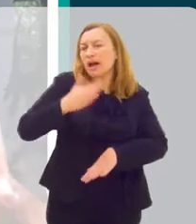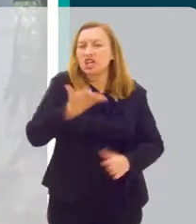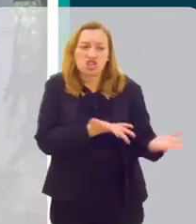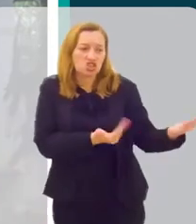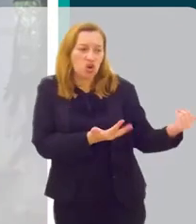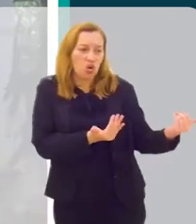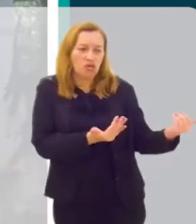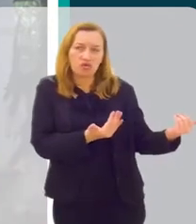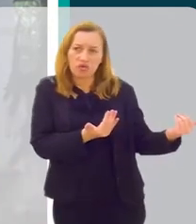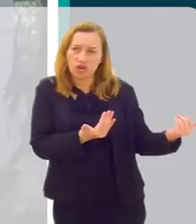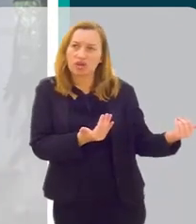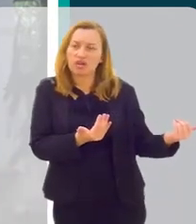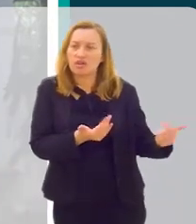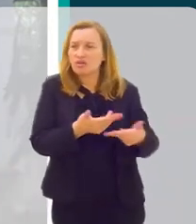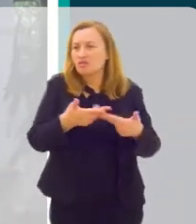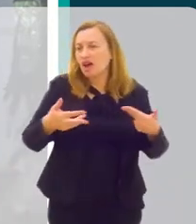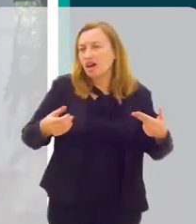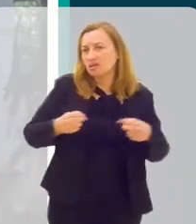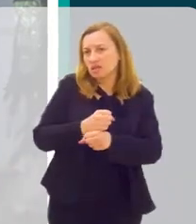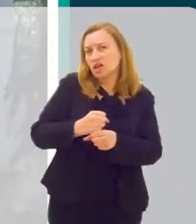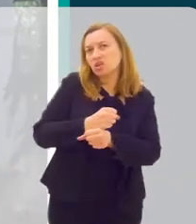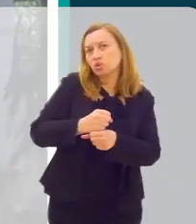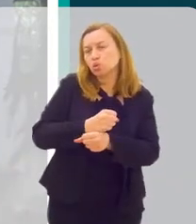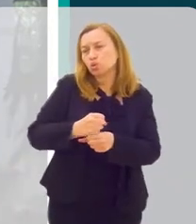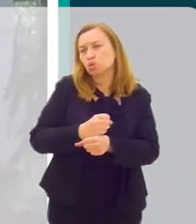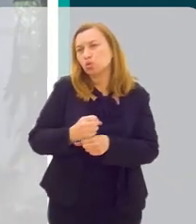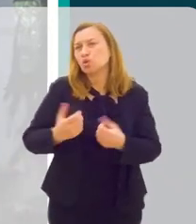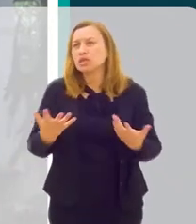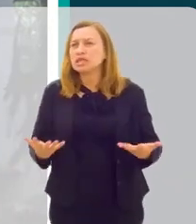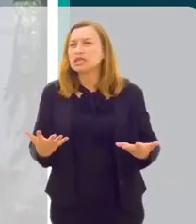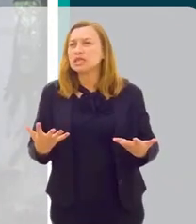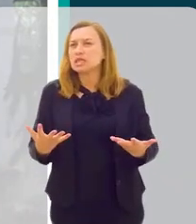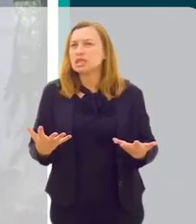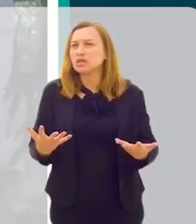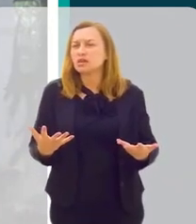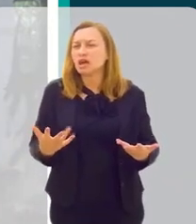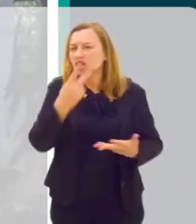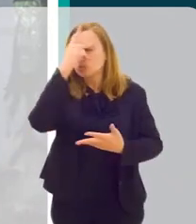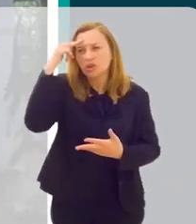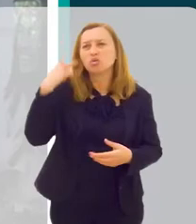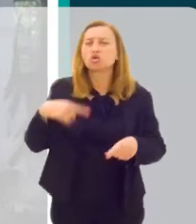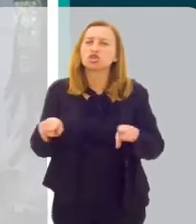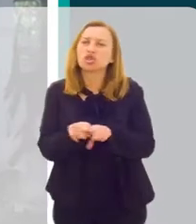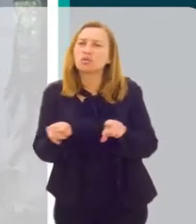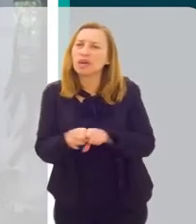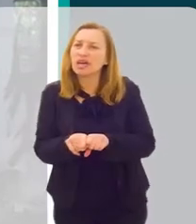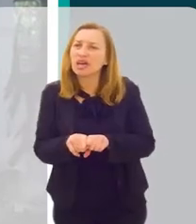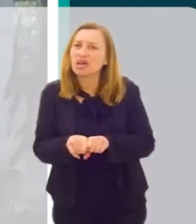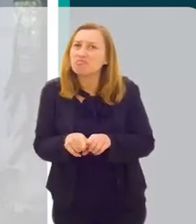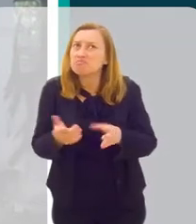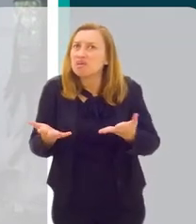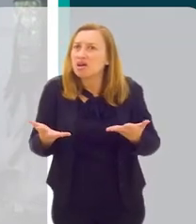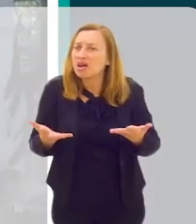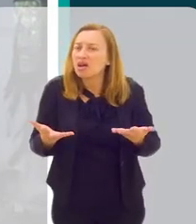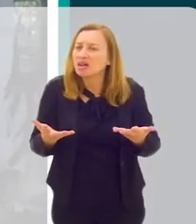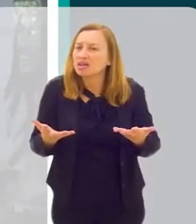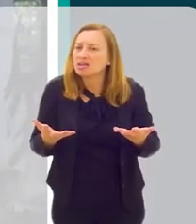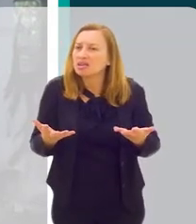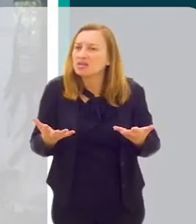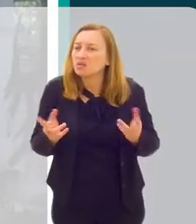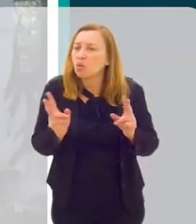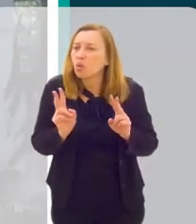jovem, né, por mais tempo, por mais tempo, isso faz com que as pessoas também fiquem